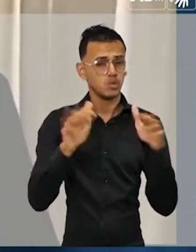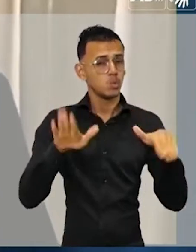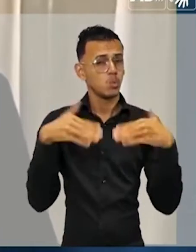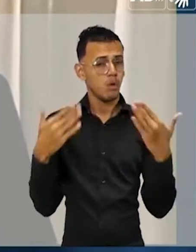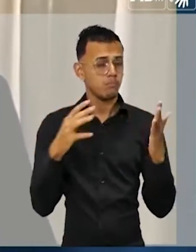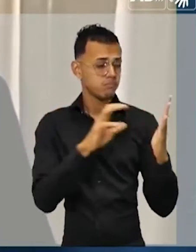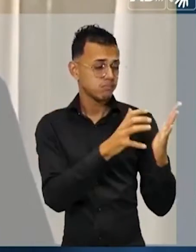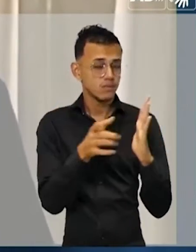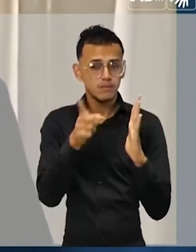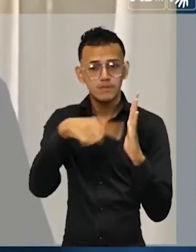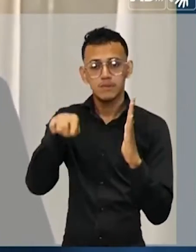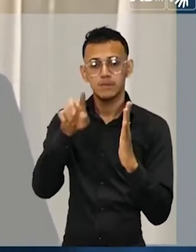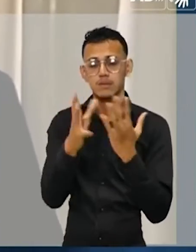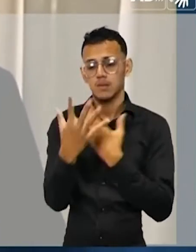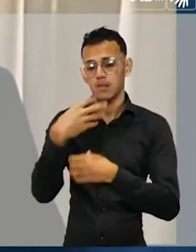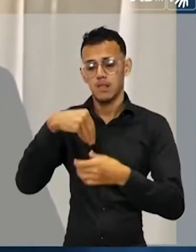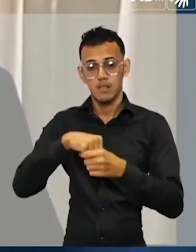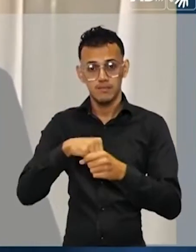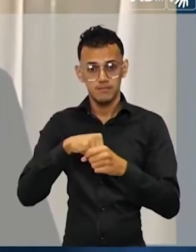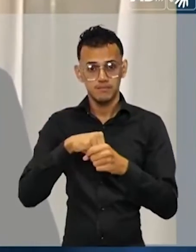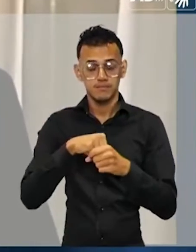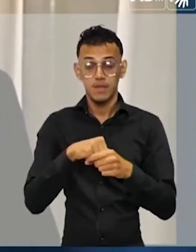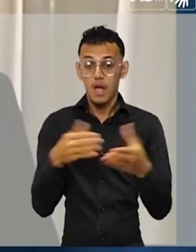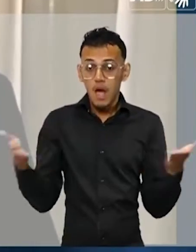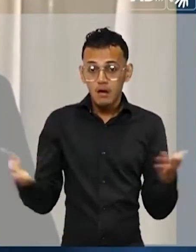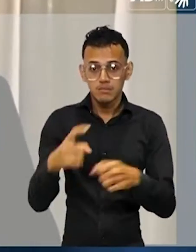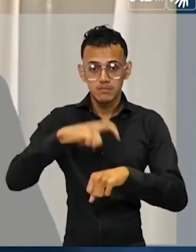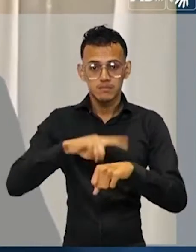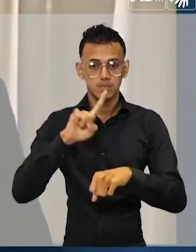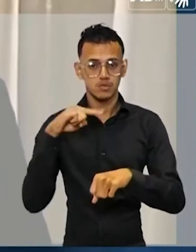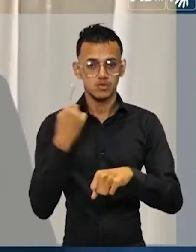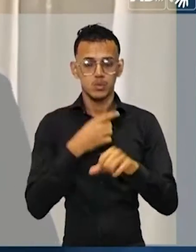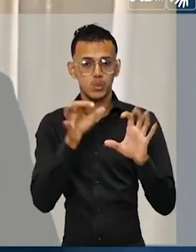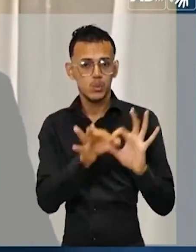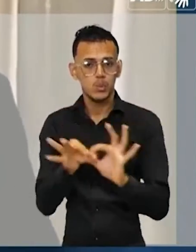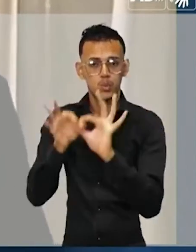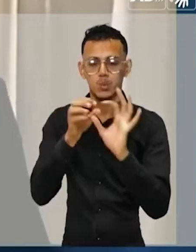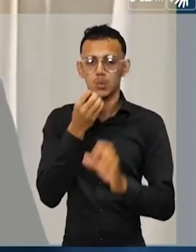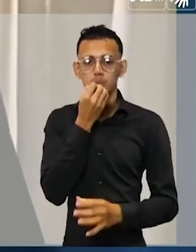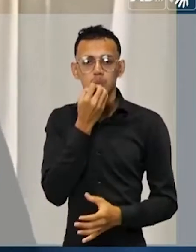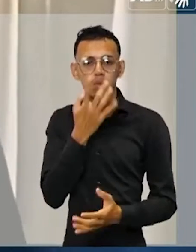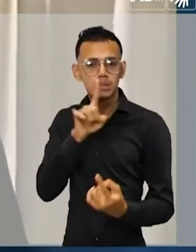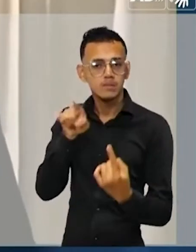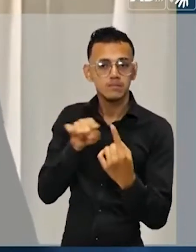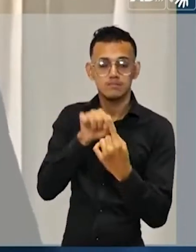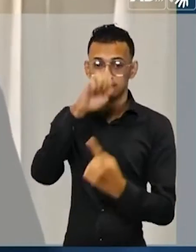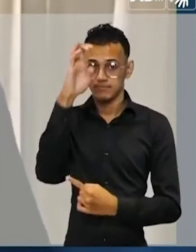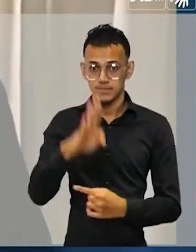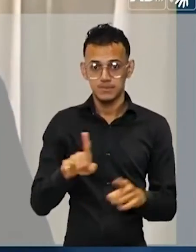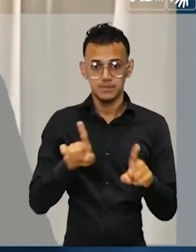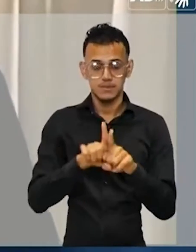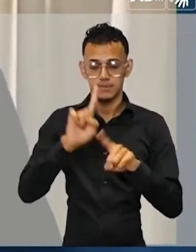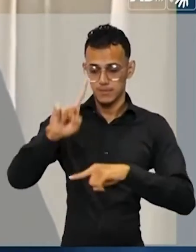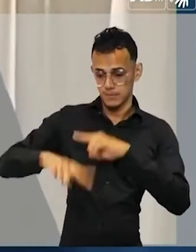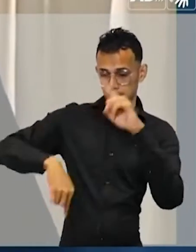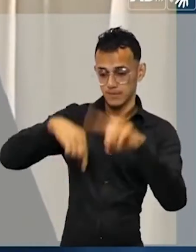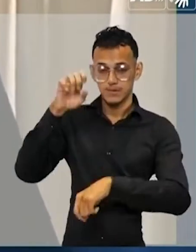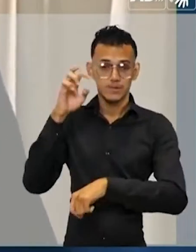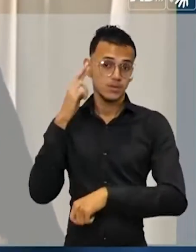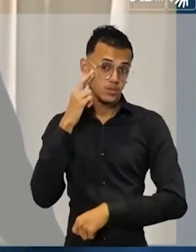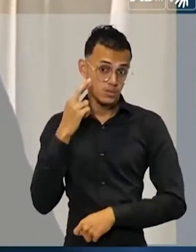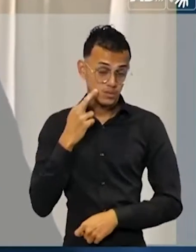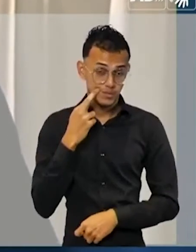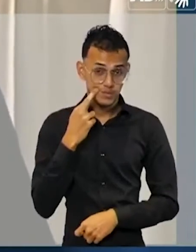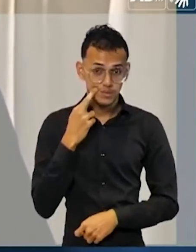partido você esteja filiado. Este momento é da união de todos nós, para o bem do Brasil e para o bem de Rondônia. A